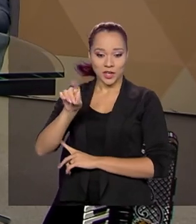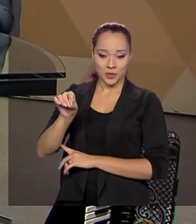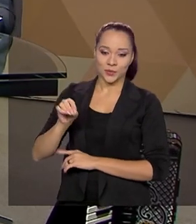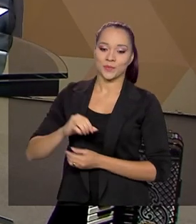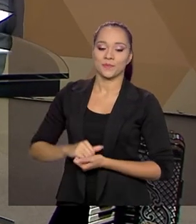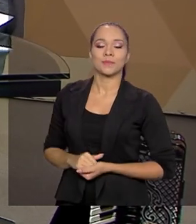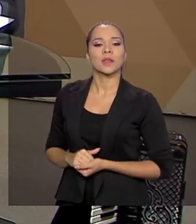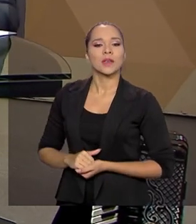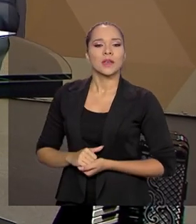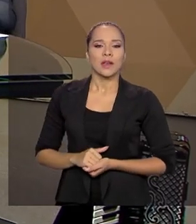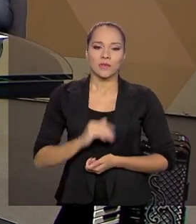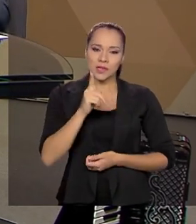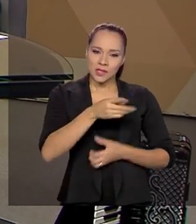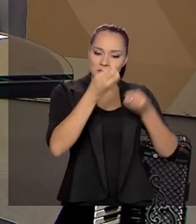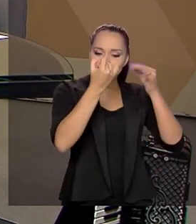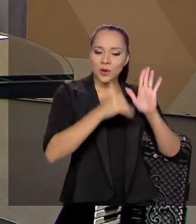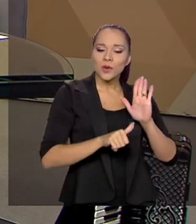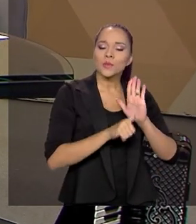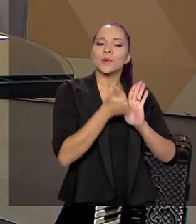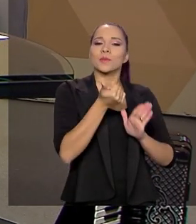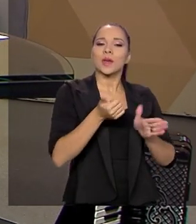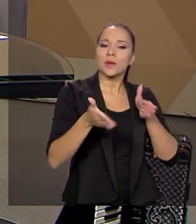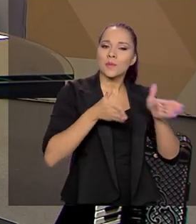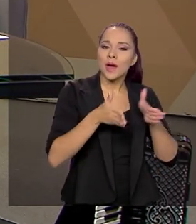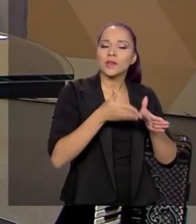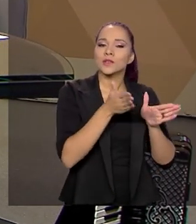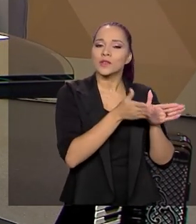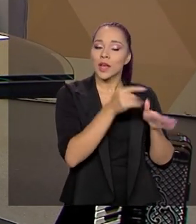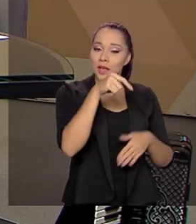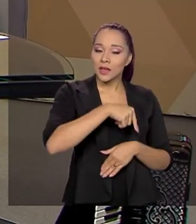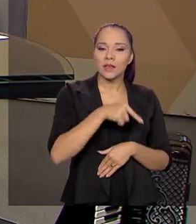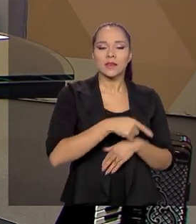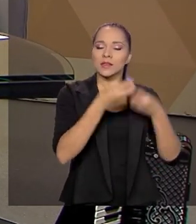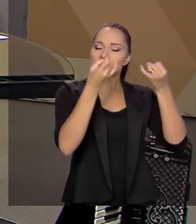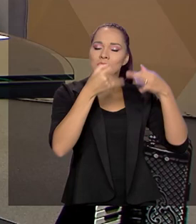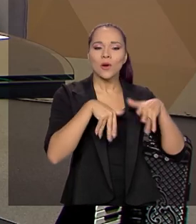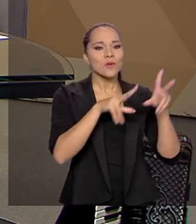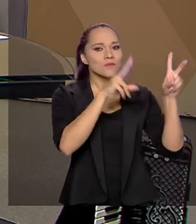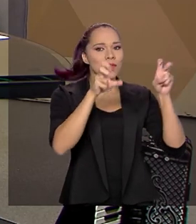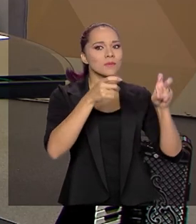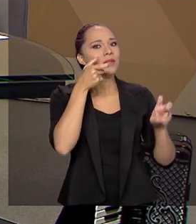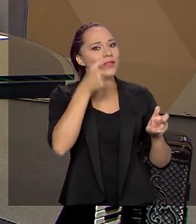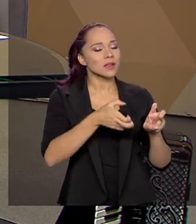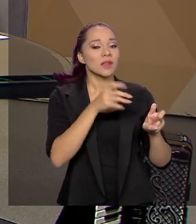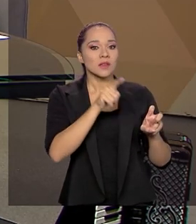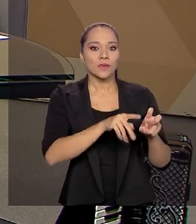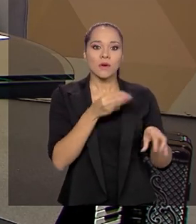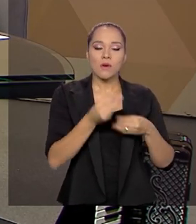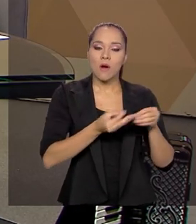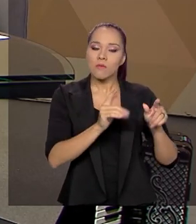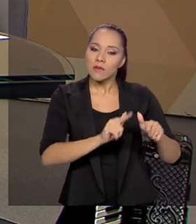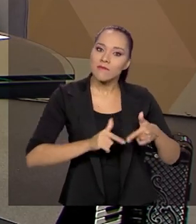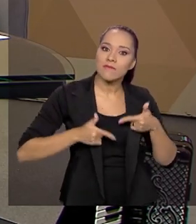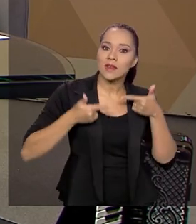o senhor comentou no primeiro bloco do nosso programa uma questão interessante que foi o enfrentamento do